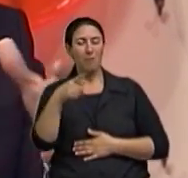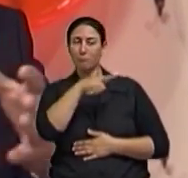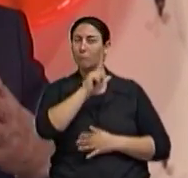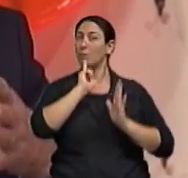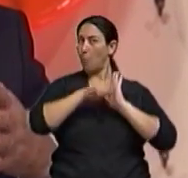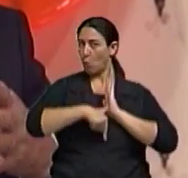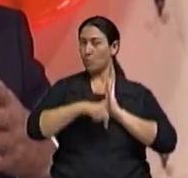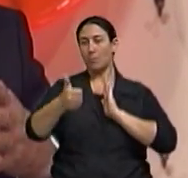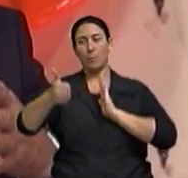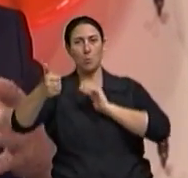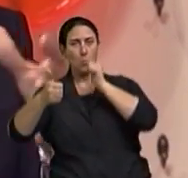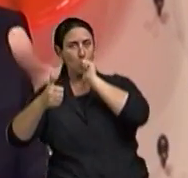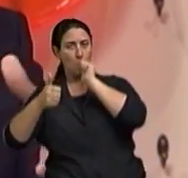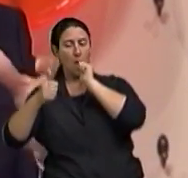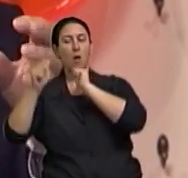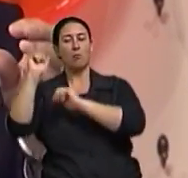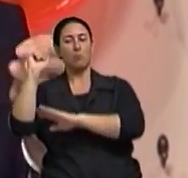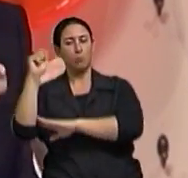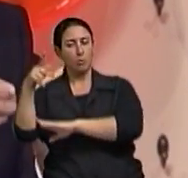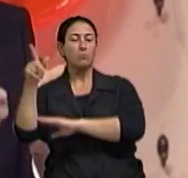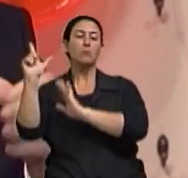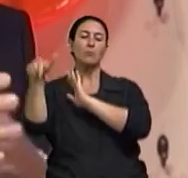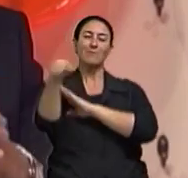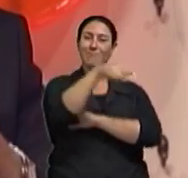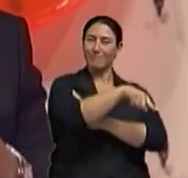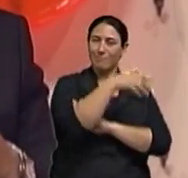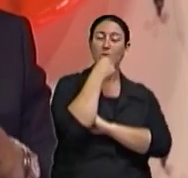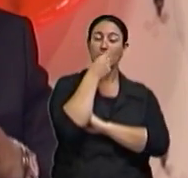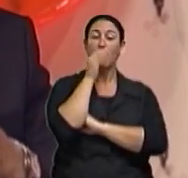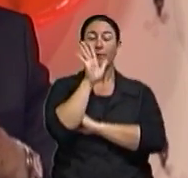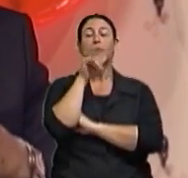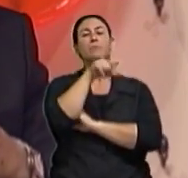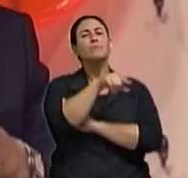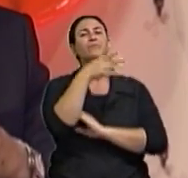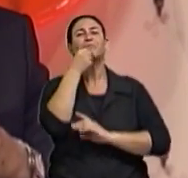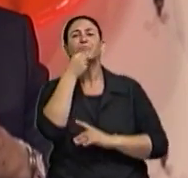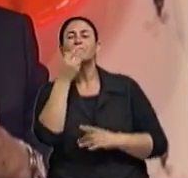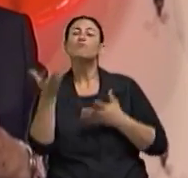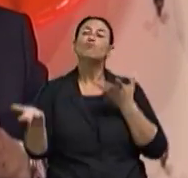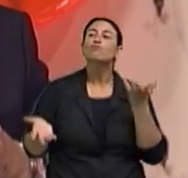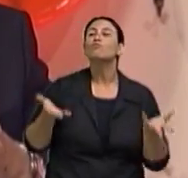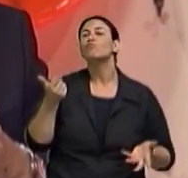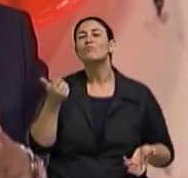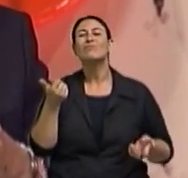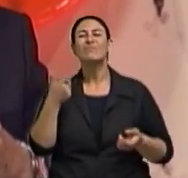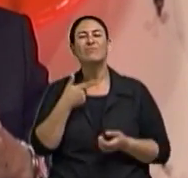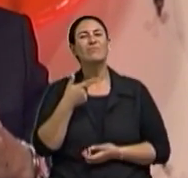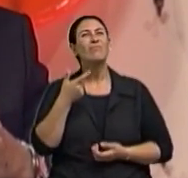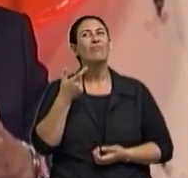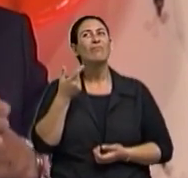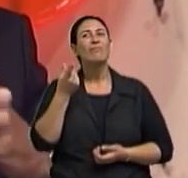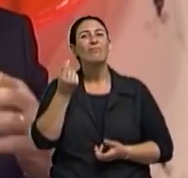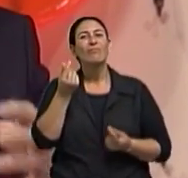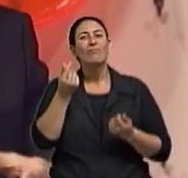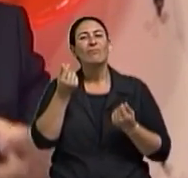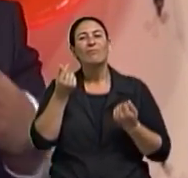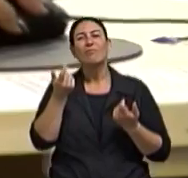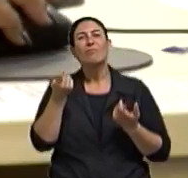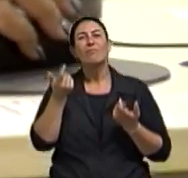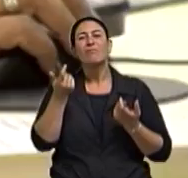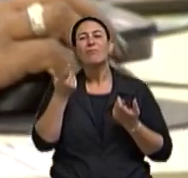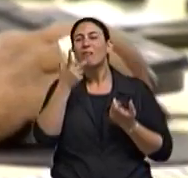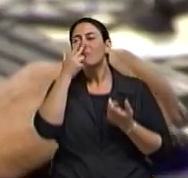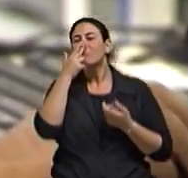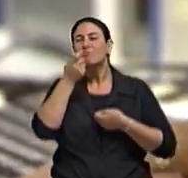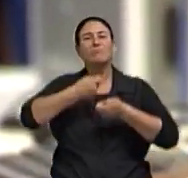geralmente o que tem acontecido, por falta de orientações financeiras, eles praticamente, eles ficam com